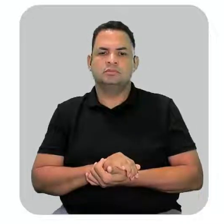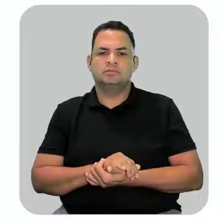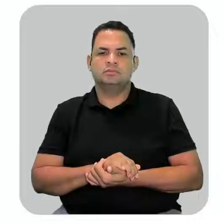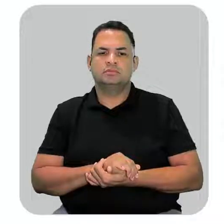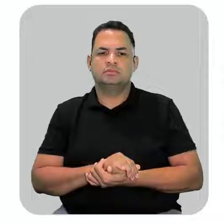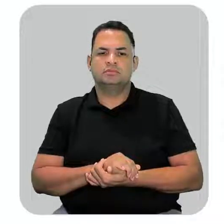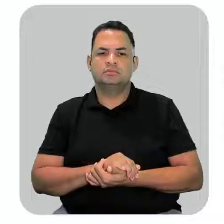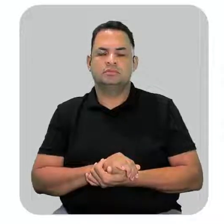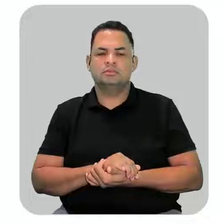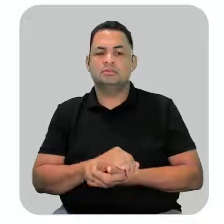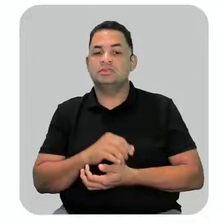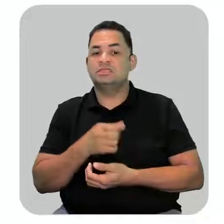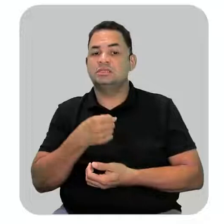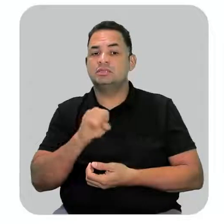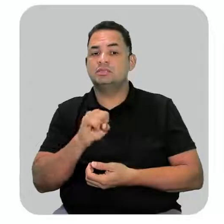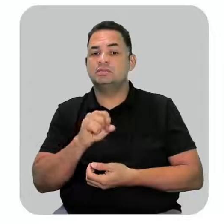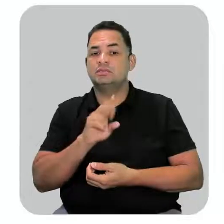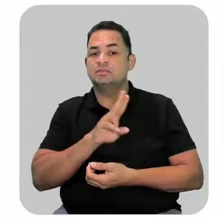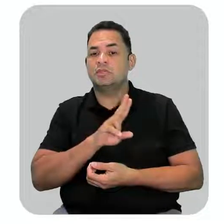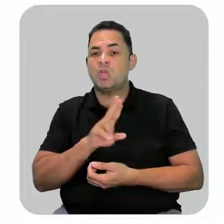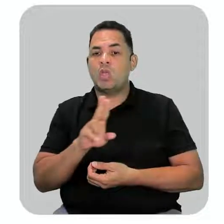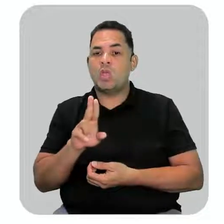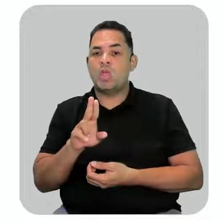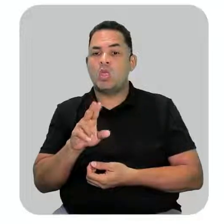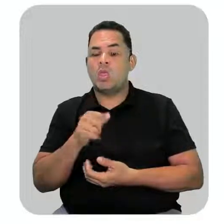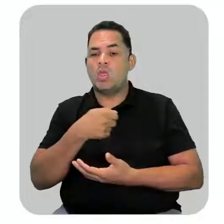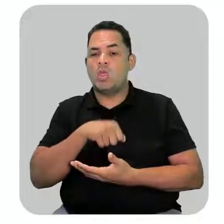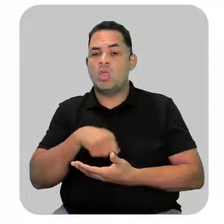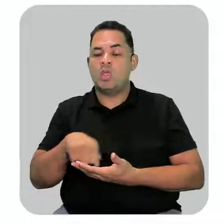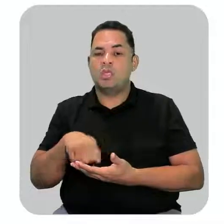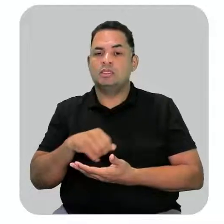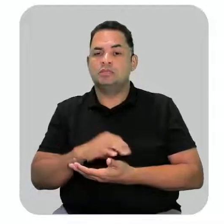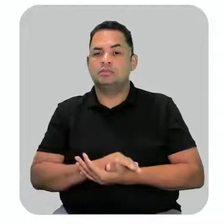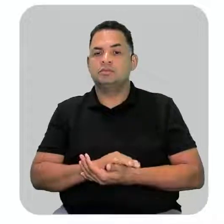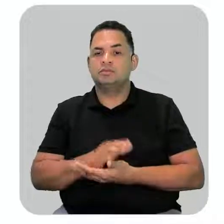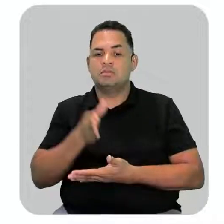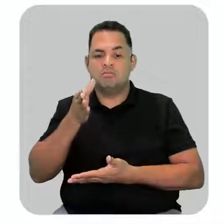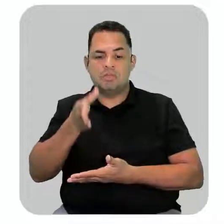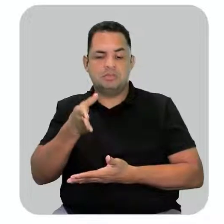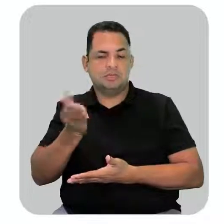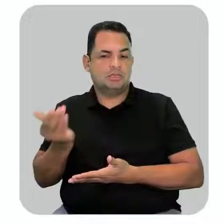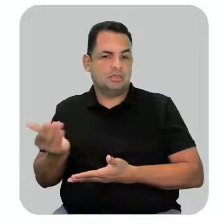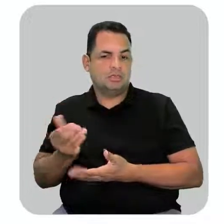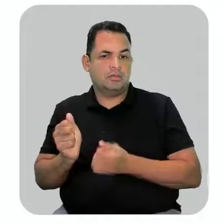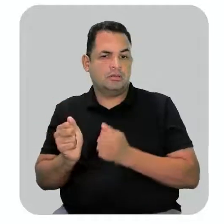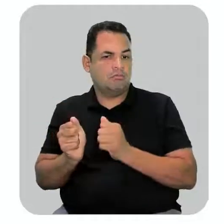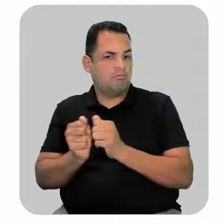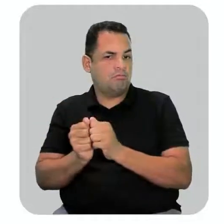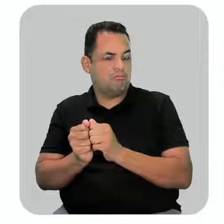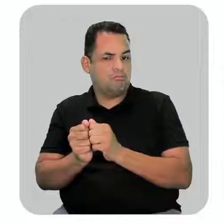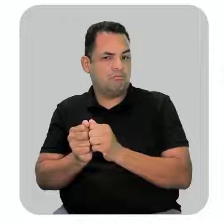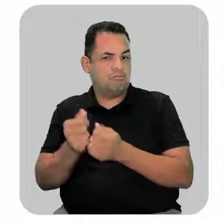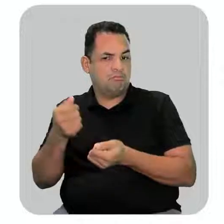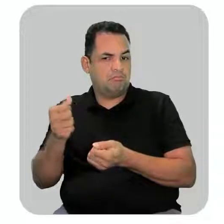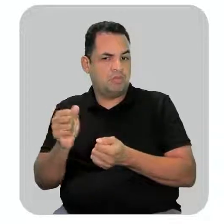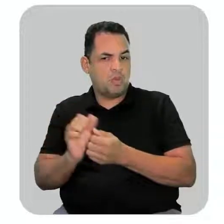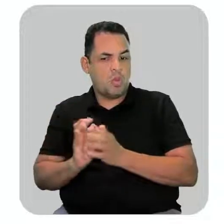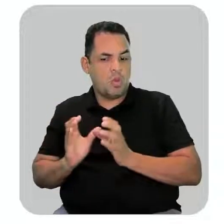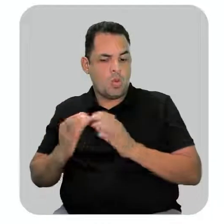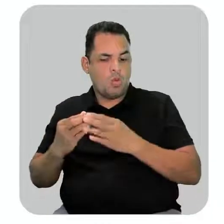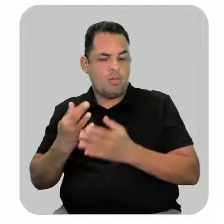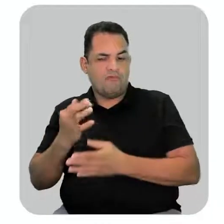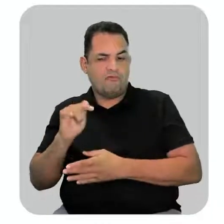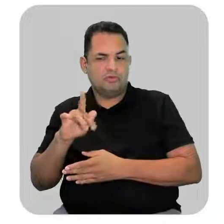interessante. Se você fosse dar o nome. A numeração ia começar agora por essa extremidade, porque é a mais próxima do grupo funcional. Então